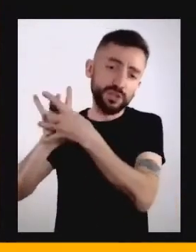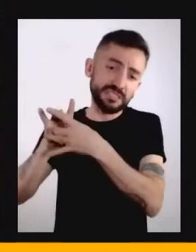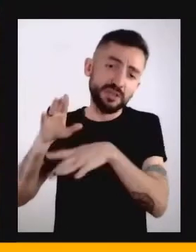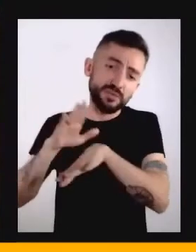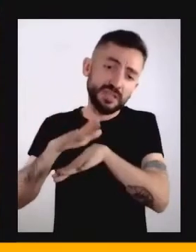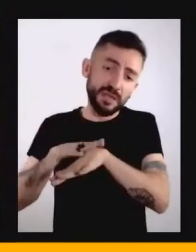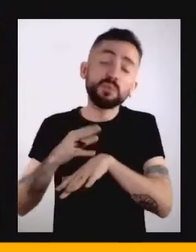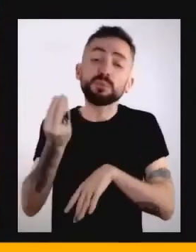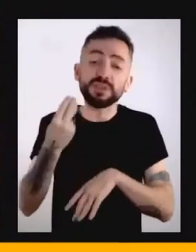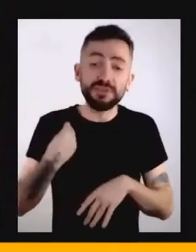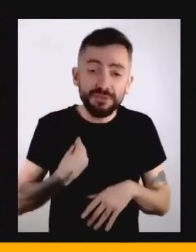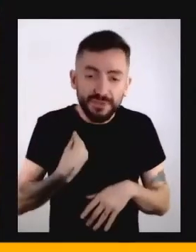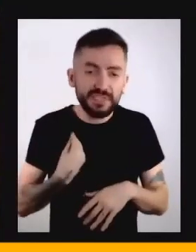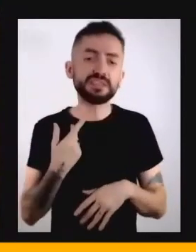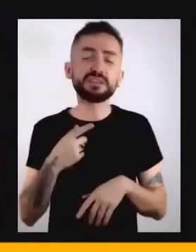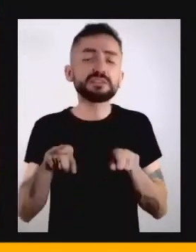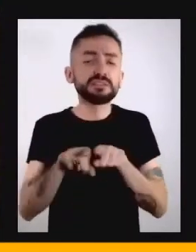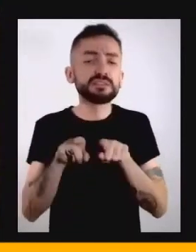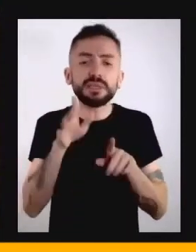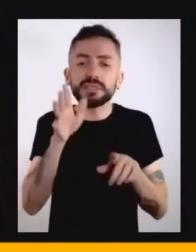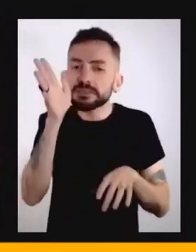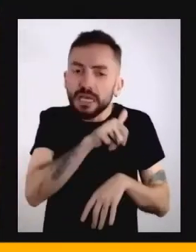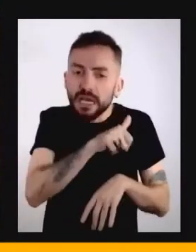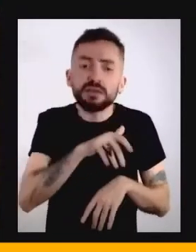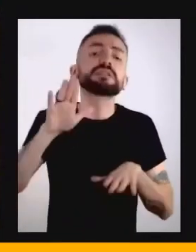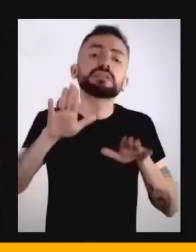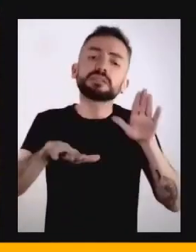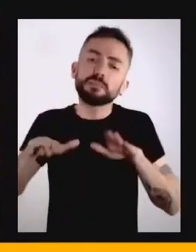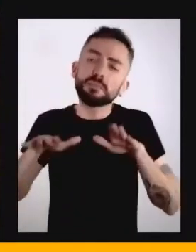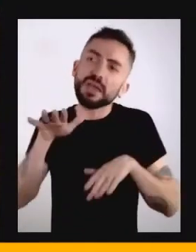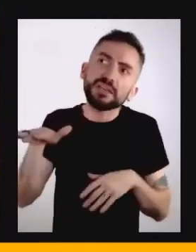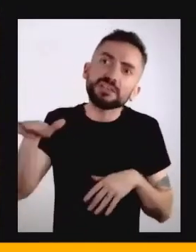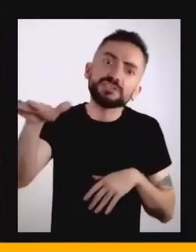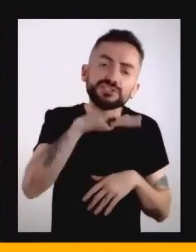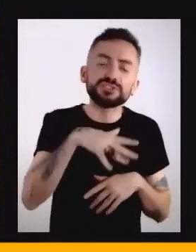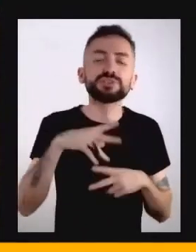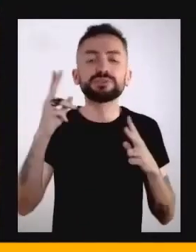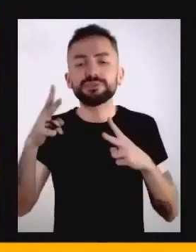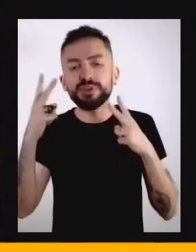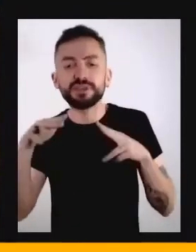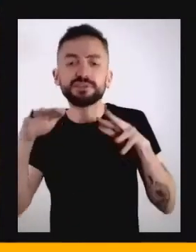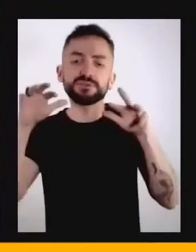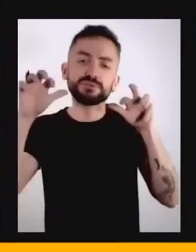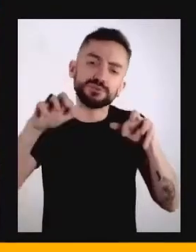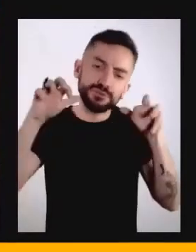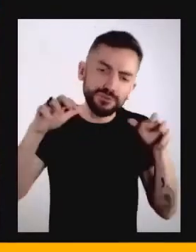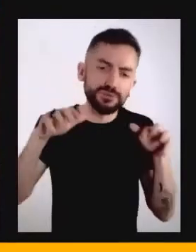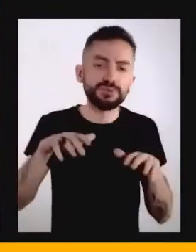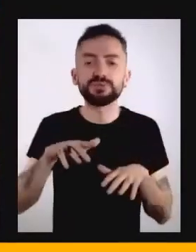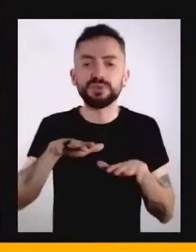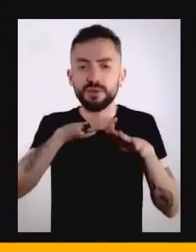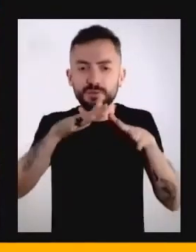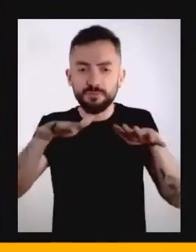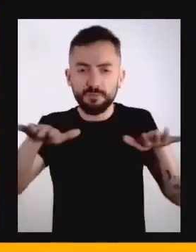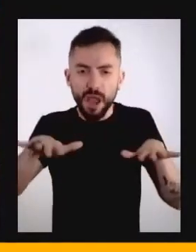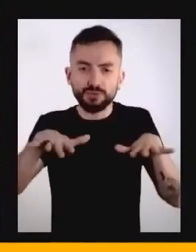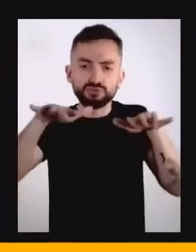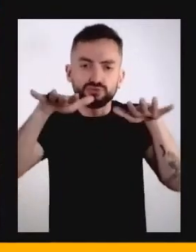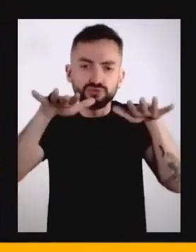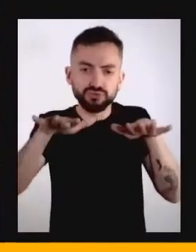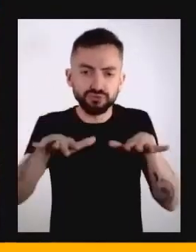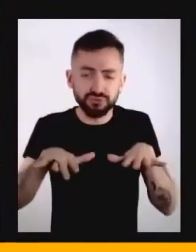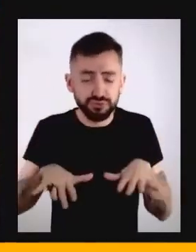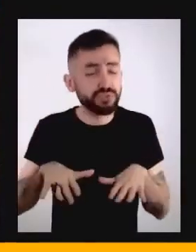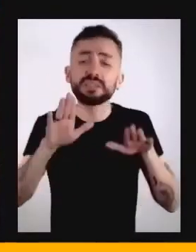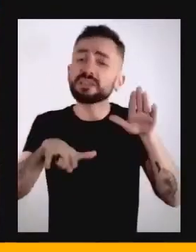sobrevivência, elas dependiam dessas condições externas, vento, chuva, marés, o entendimento de que